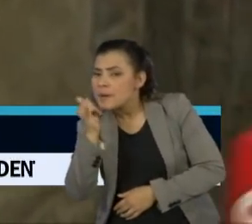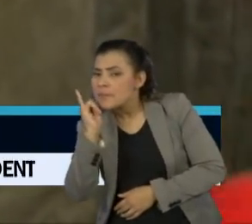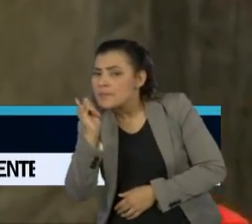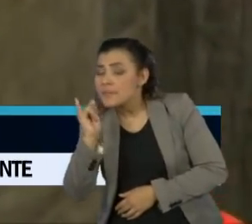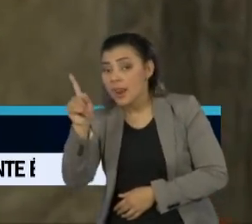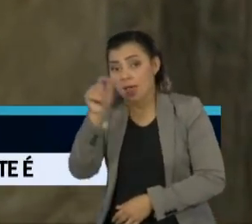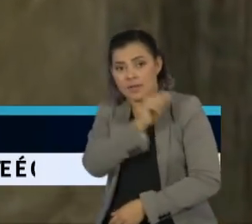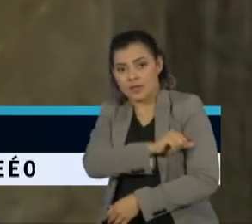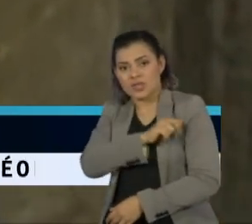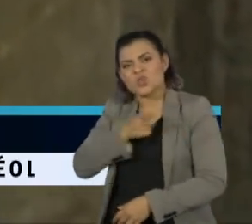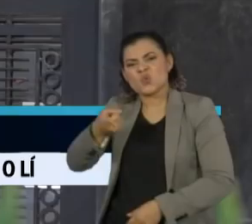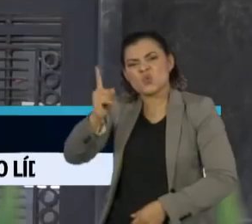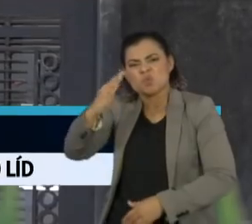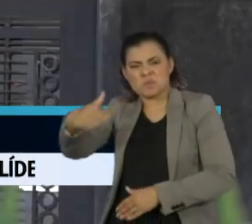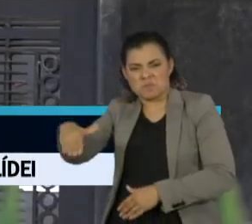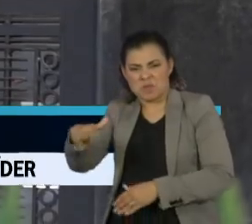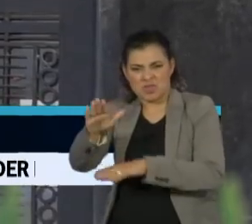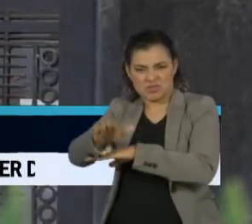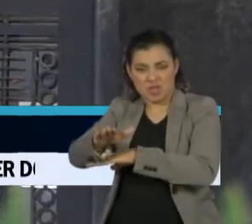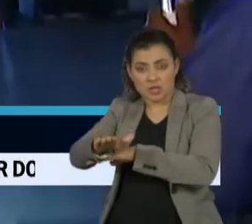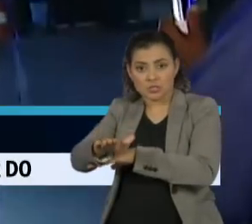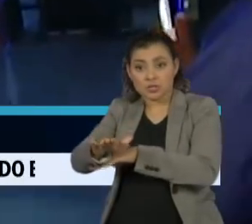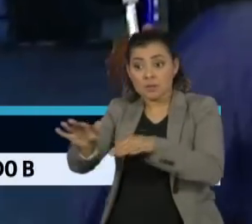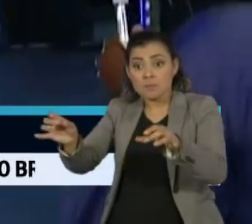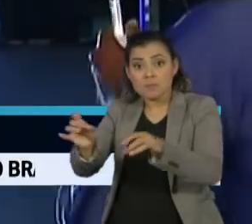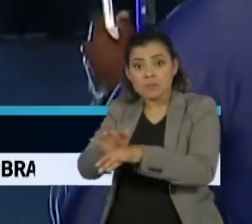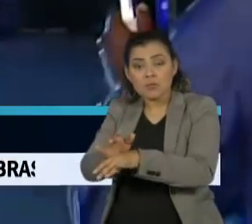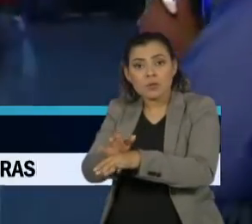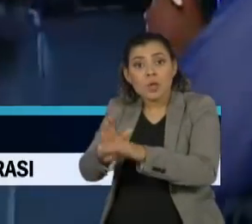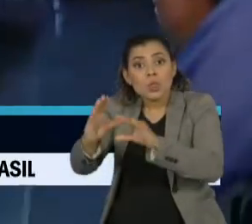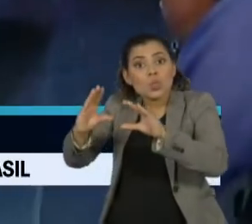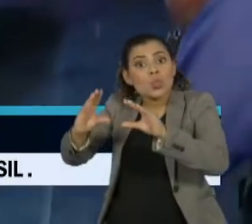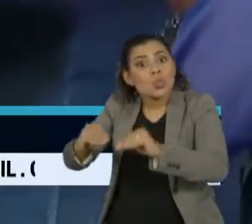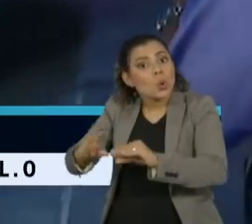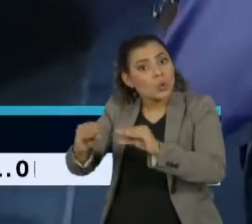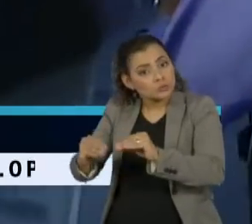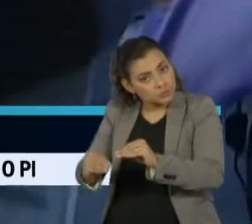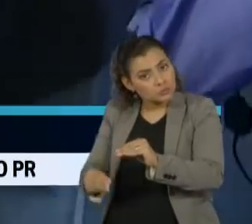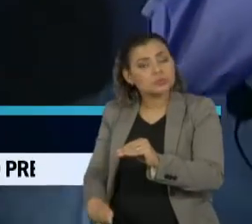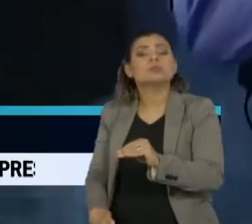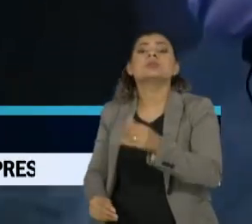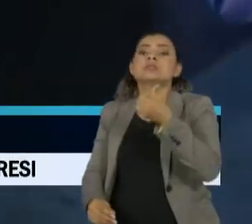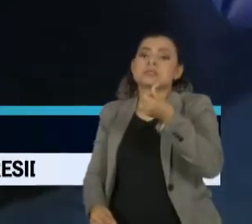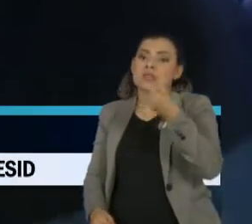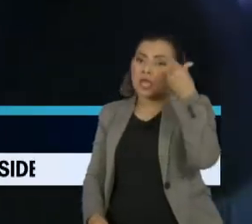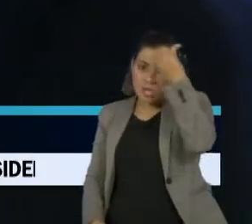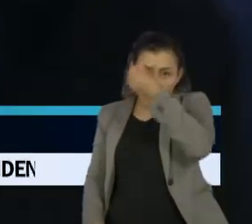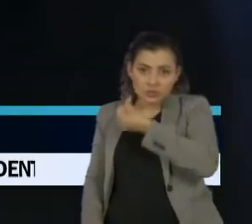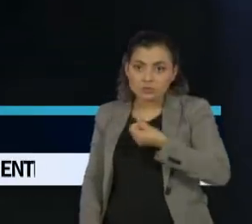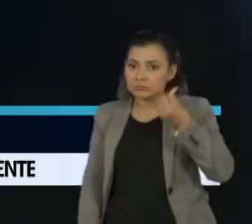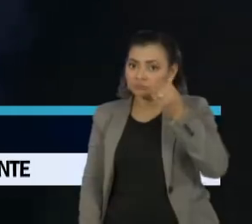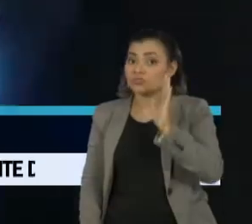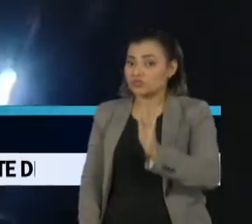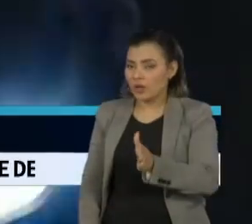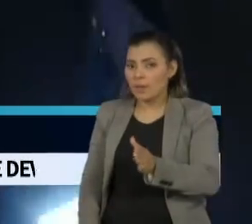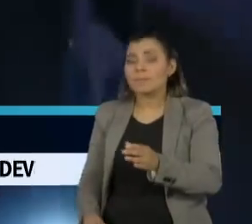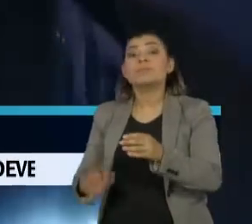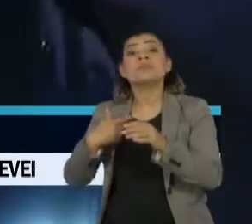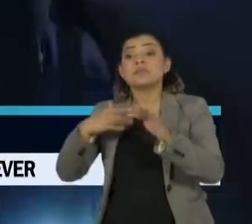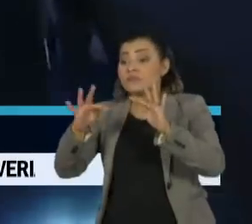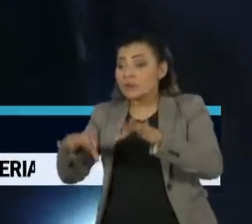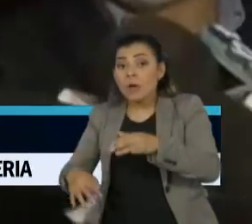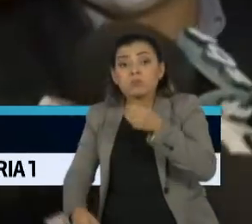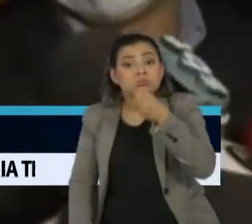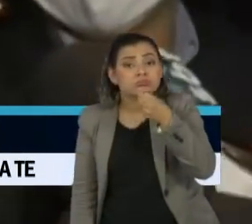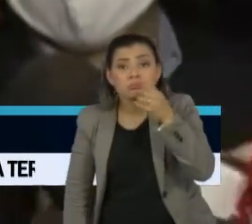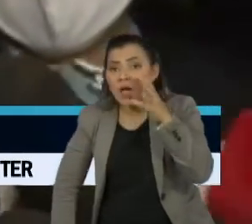por volta de uma e meia da tarde e só saiu de lá no início da noite, pouco menos de seis horas depois. Na saída, ele falou com